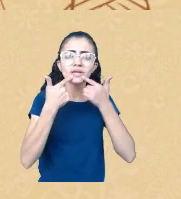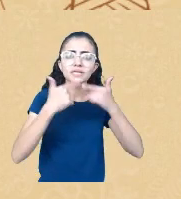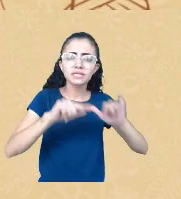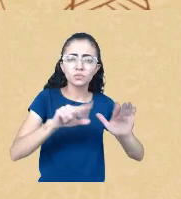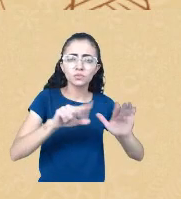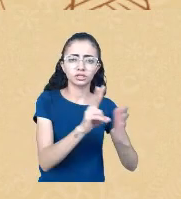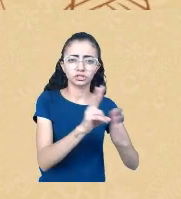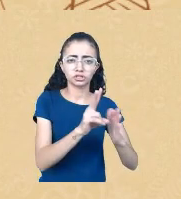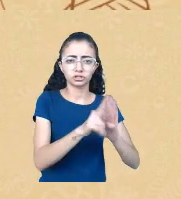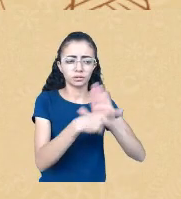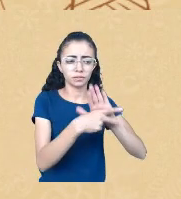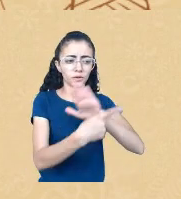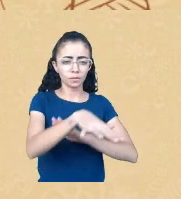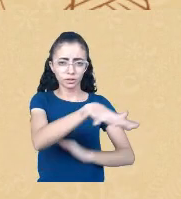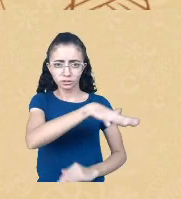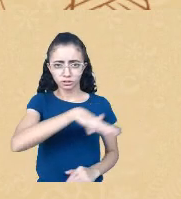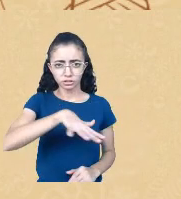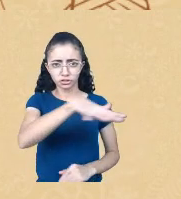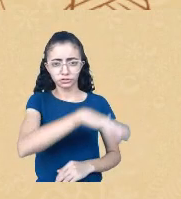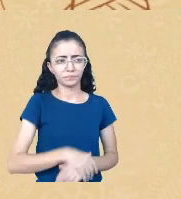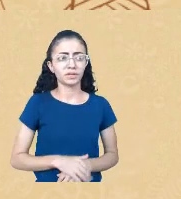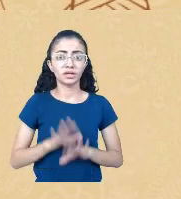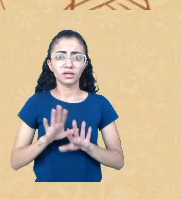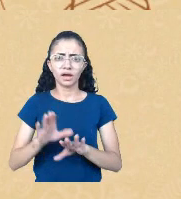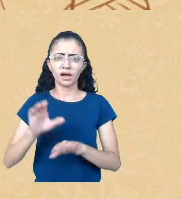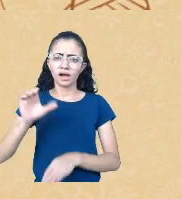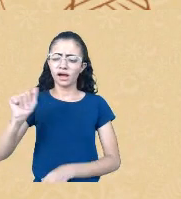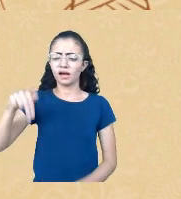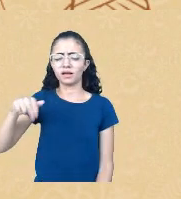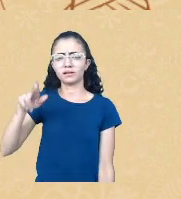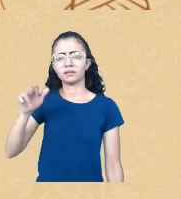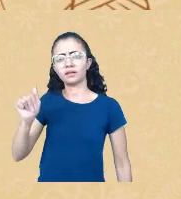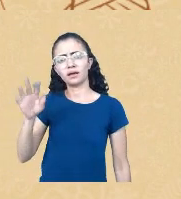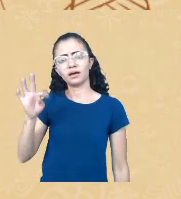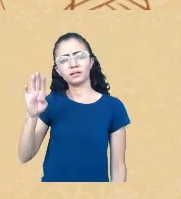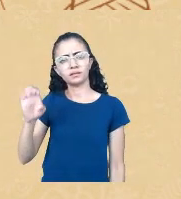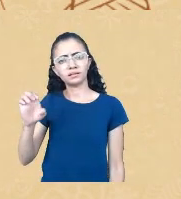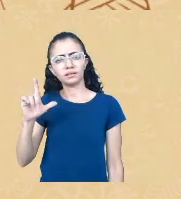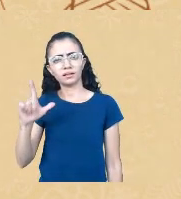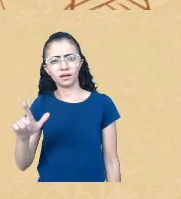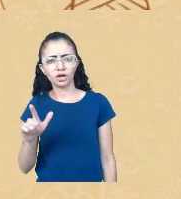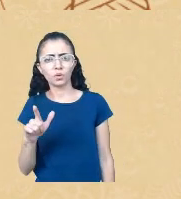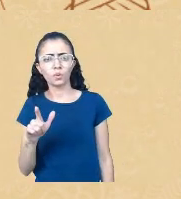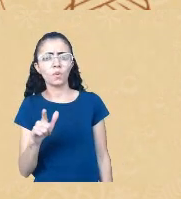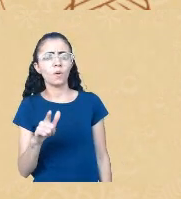de comunicações, processou essa rádio porque, supostamente,